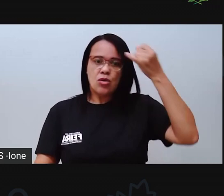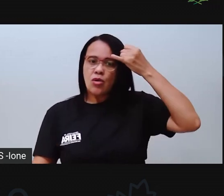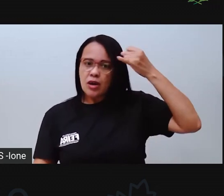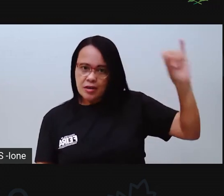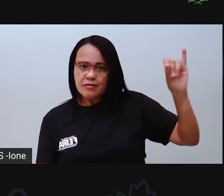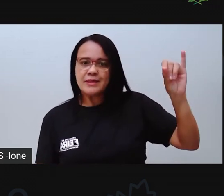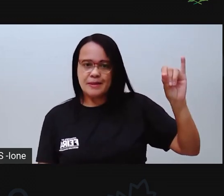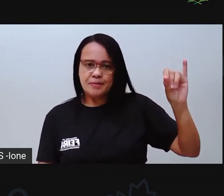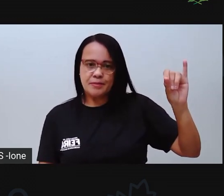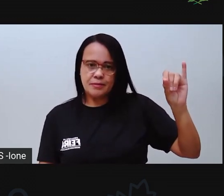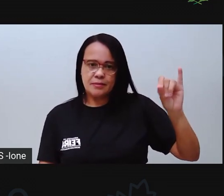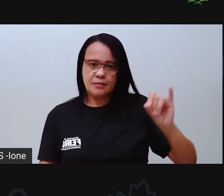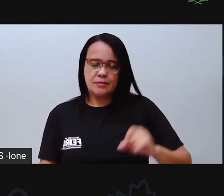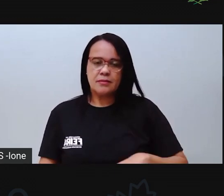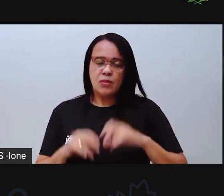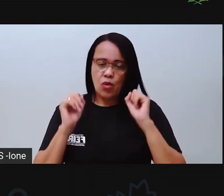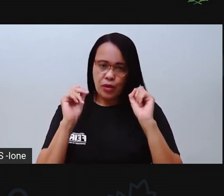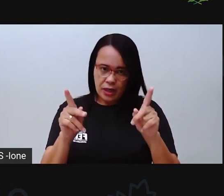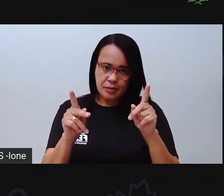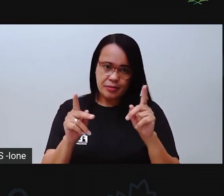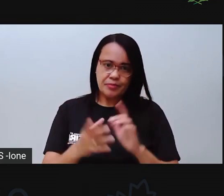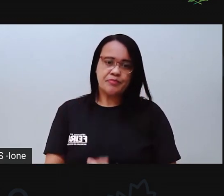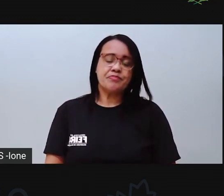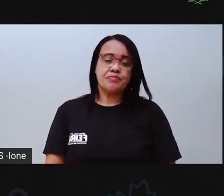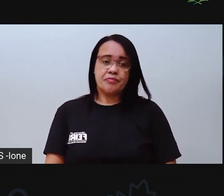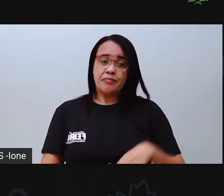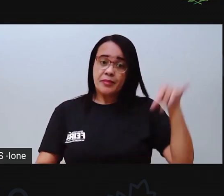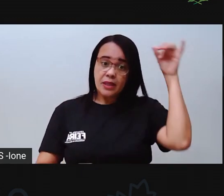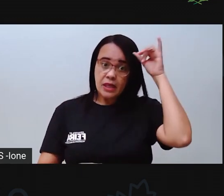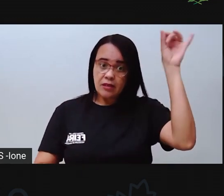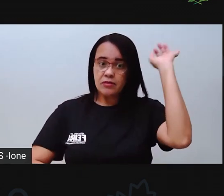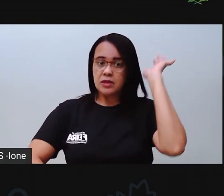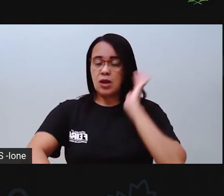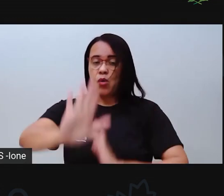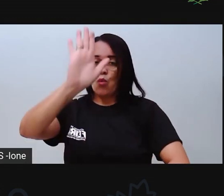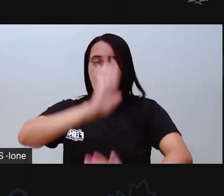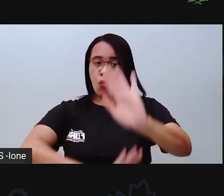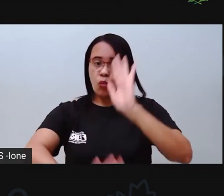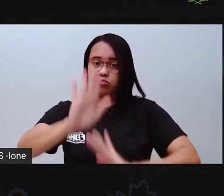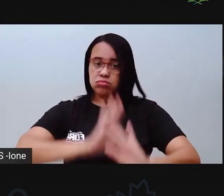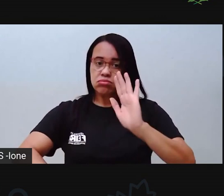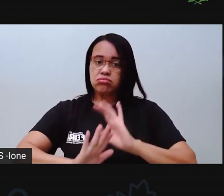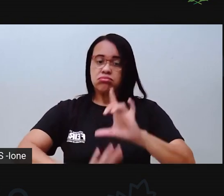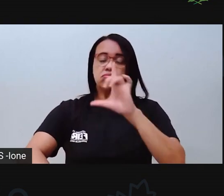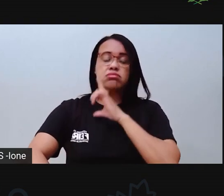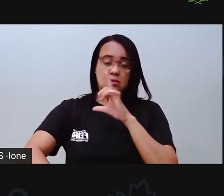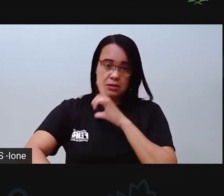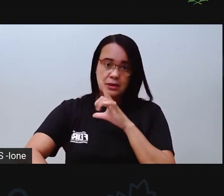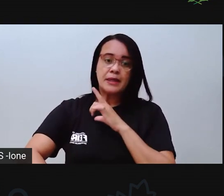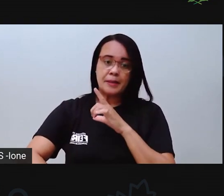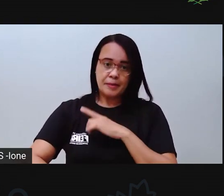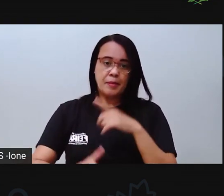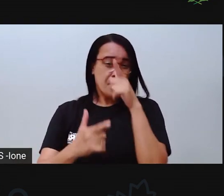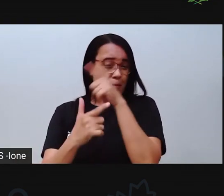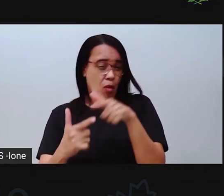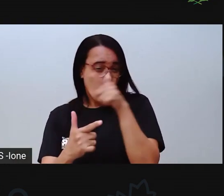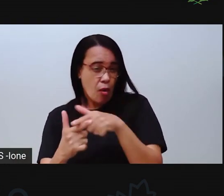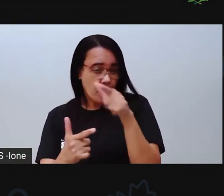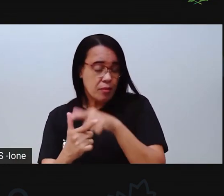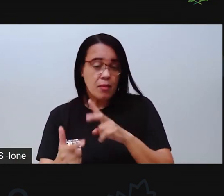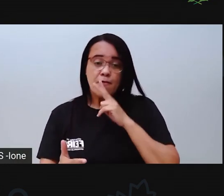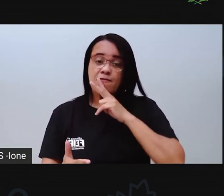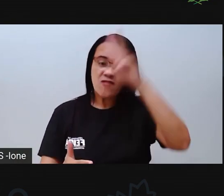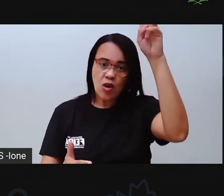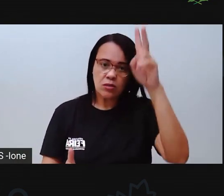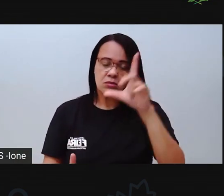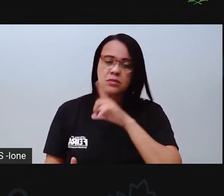mais graves, tá certo? Então, a gente vai se prevenir da melhor forma possível. Pra que não aconteçam acidentes graves, tá bom?